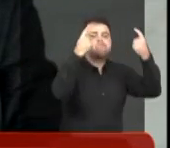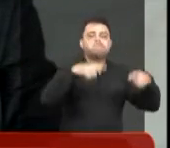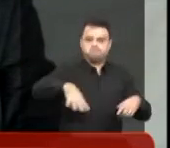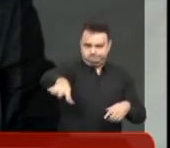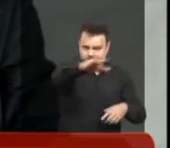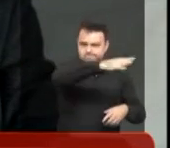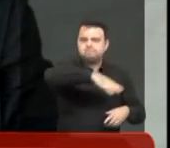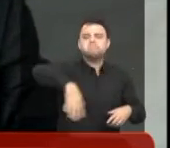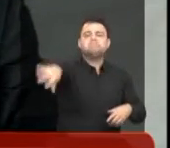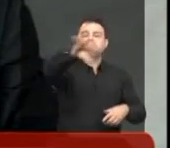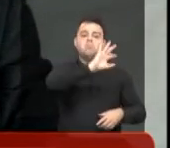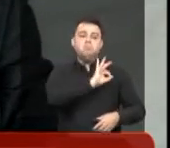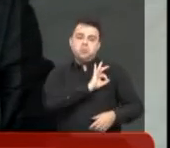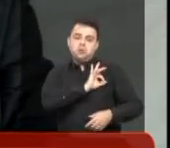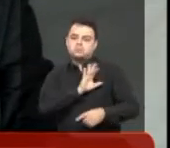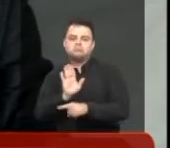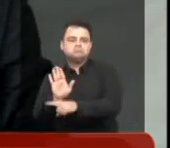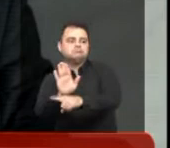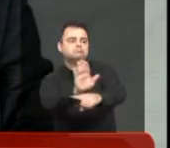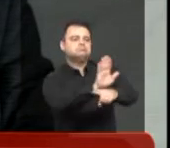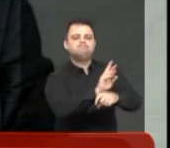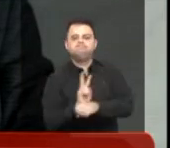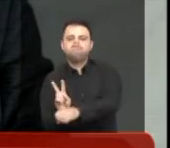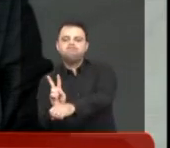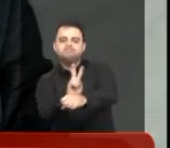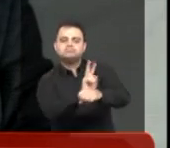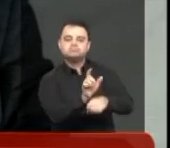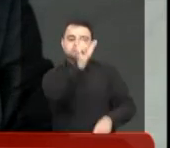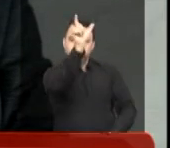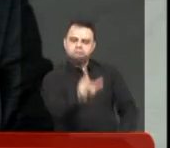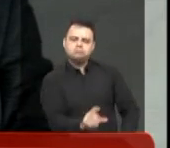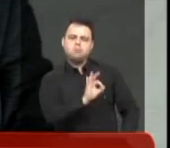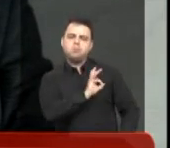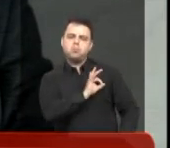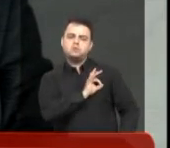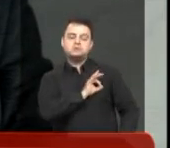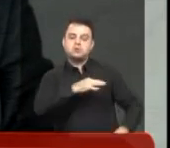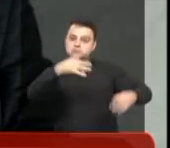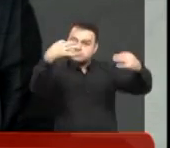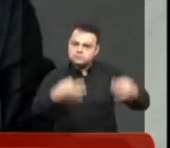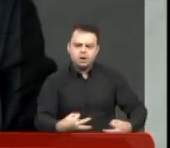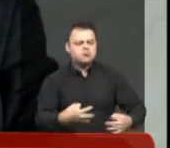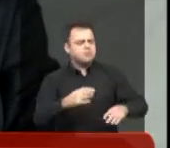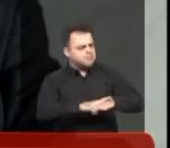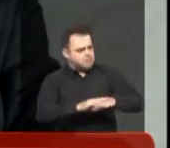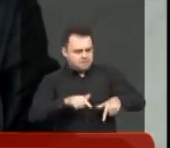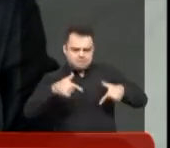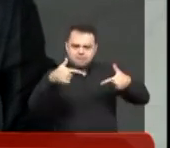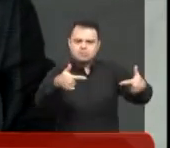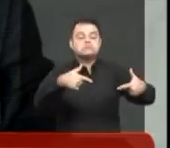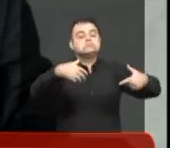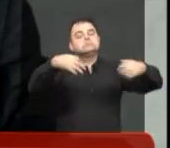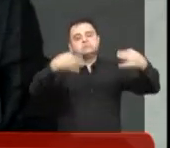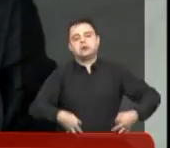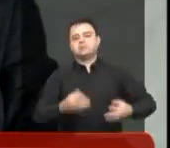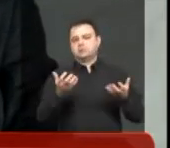As pessoas são destinatárias do nosso serviço. O policial vocacionado, ele quer servir da melhor maneira possível.